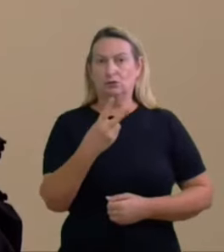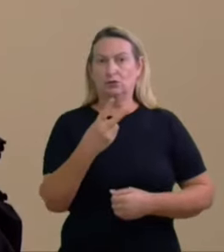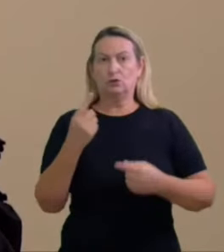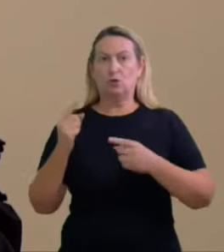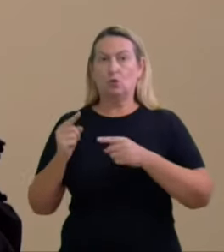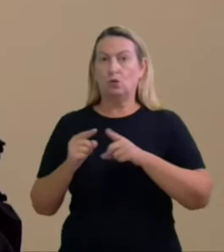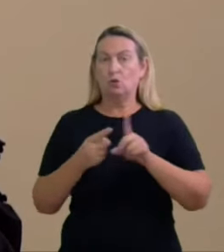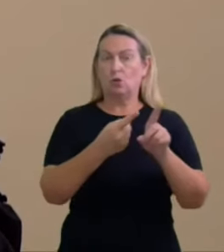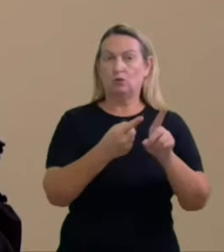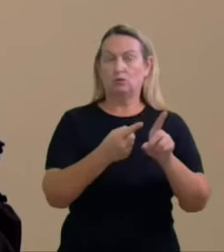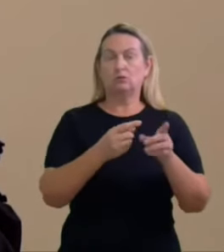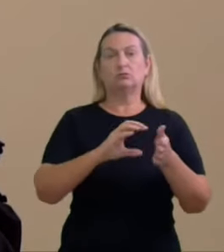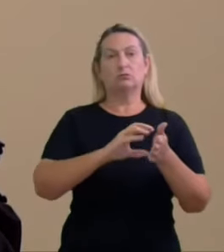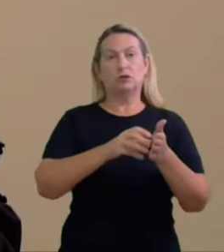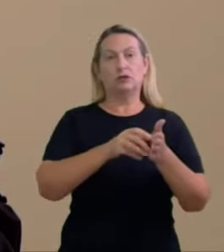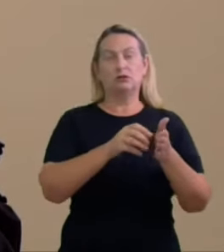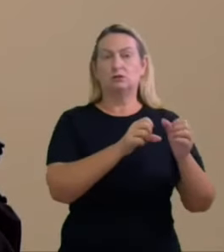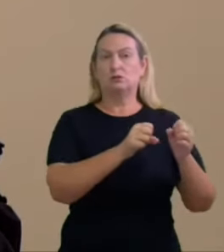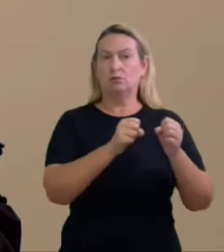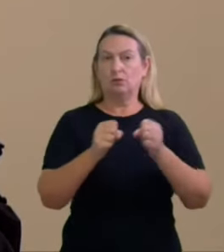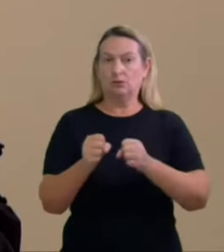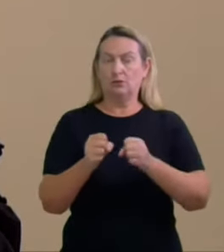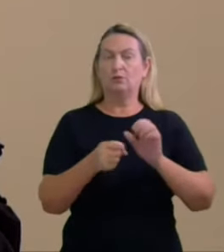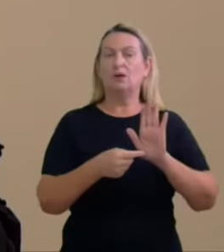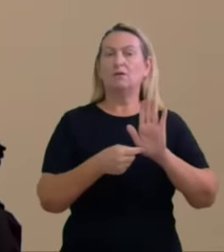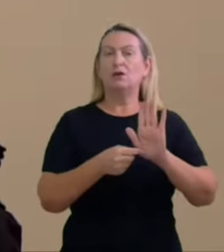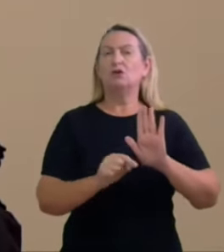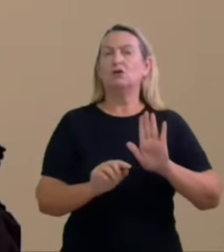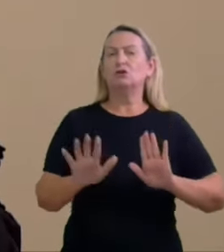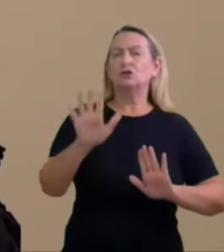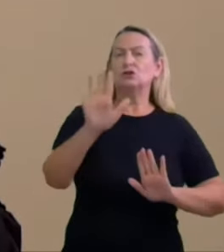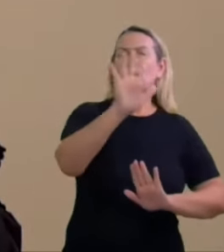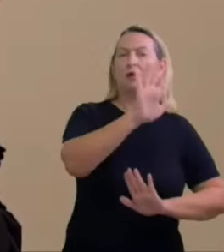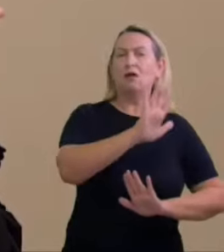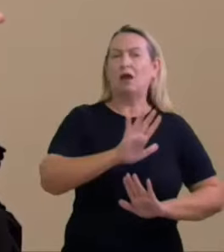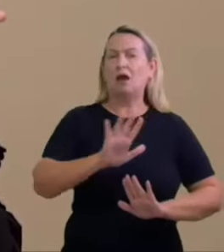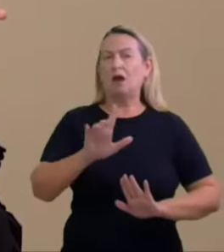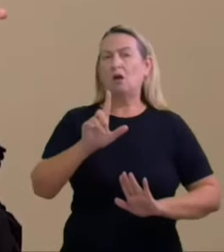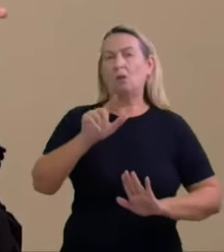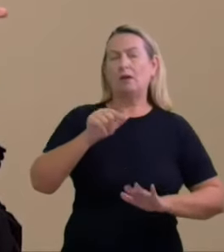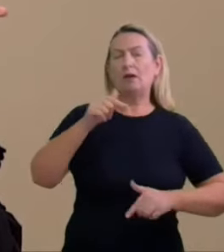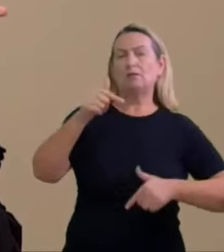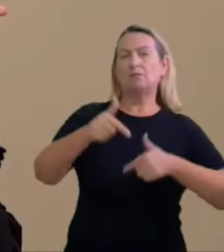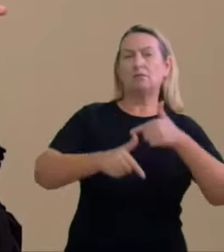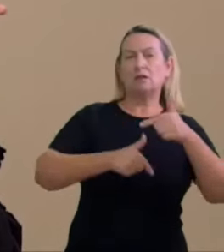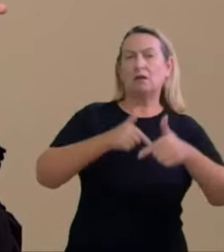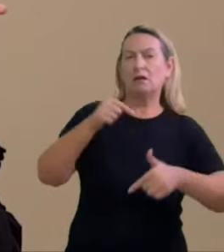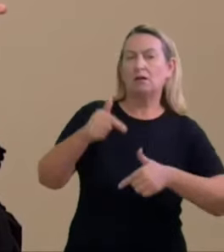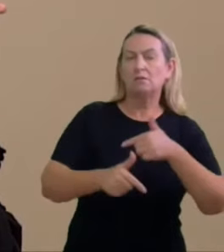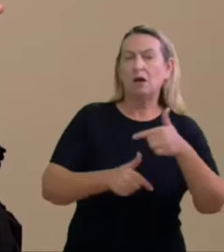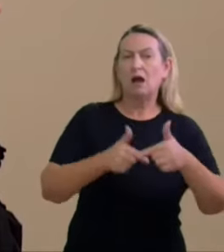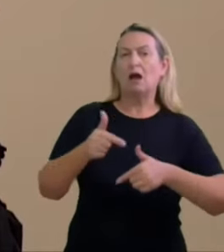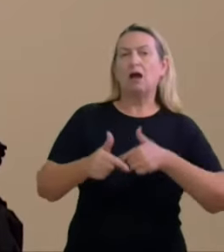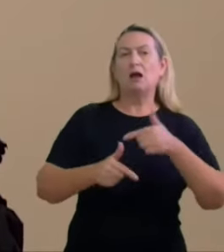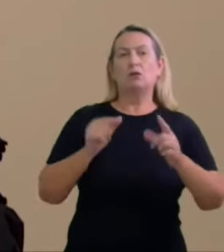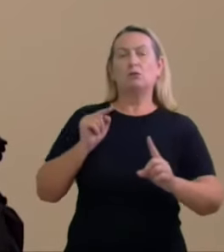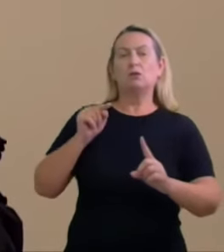ela mencionou de modo genérico que a demanda se referia a trabalhos desempenhados em favor da pré-campanha de Sérgio Moro